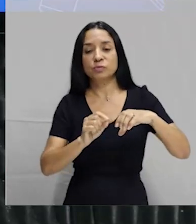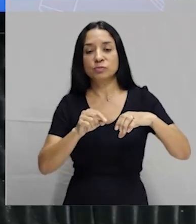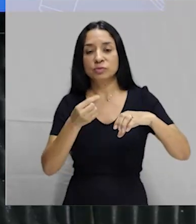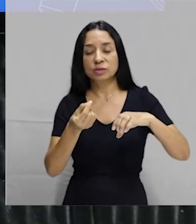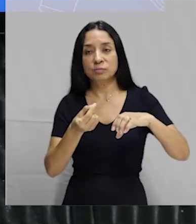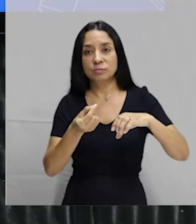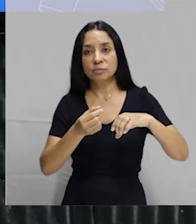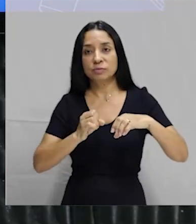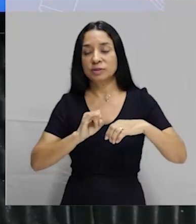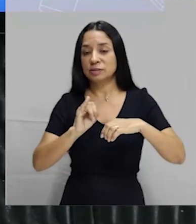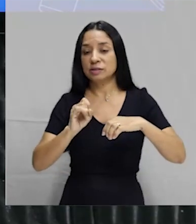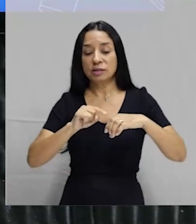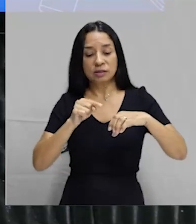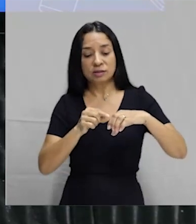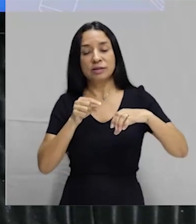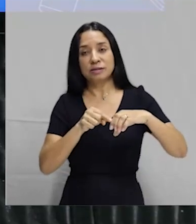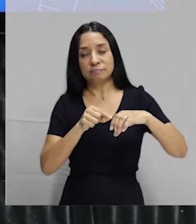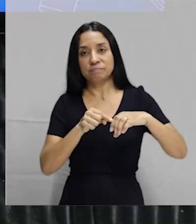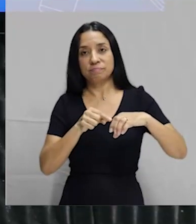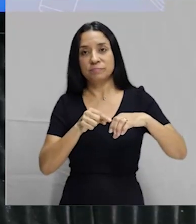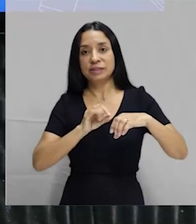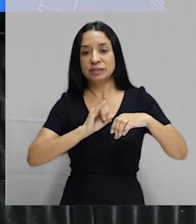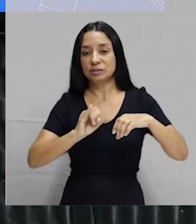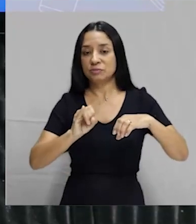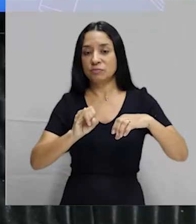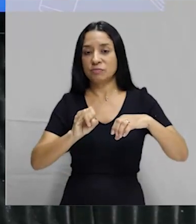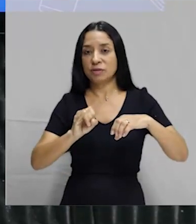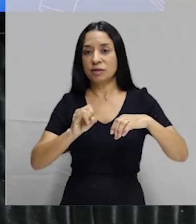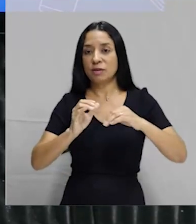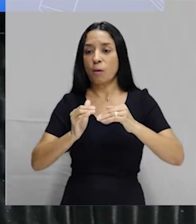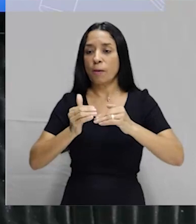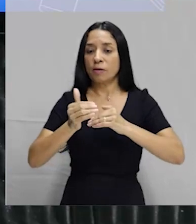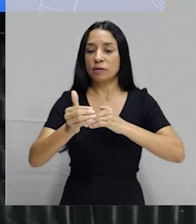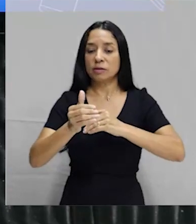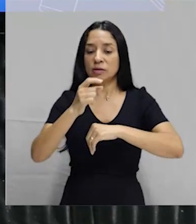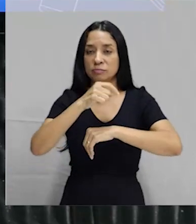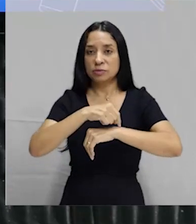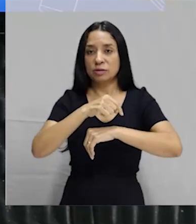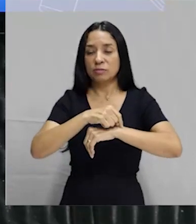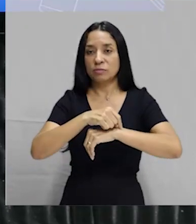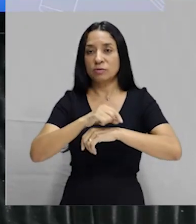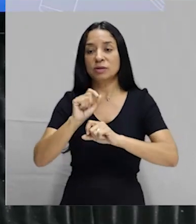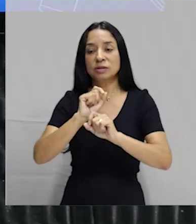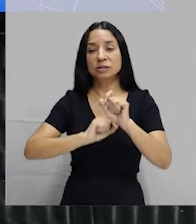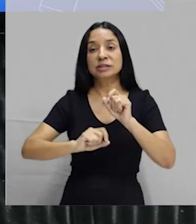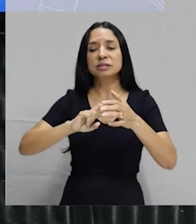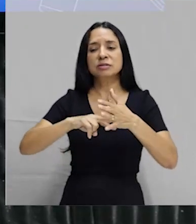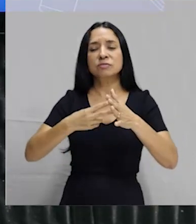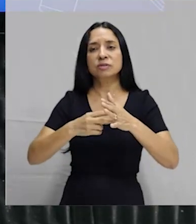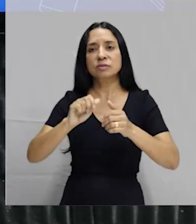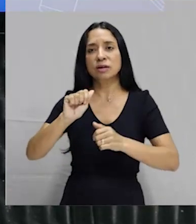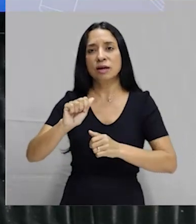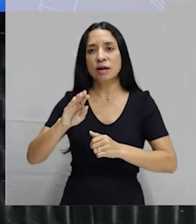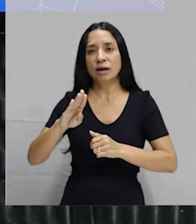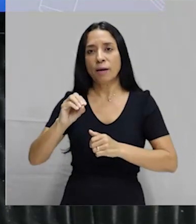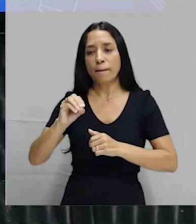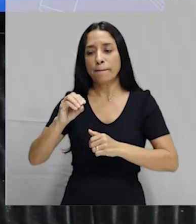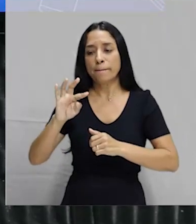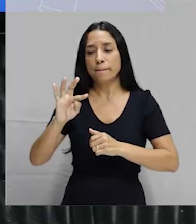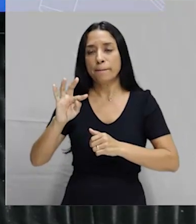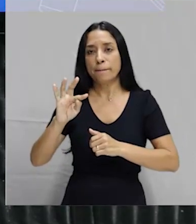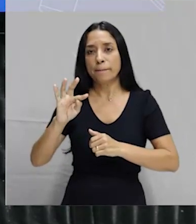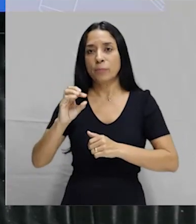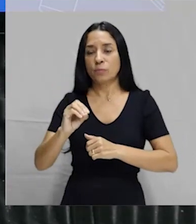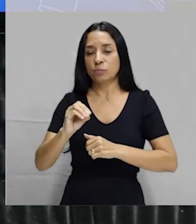se tiver passado da hora, aí, meu amigo, vai ser aborto. E aí, nós sabemos que aborto, no nosso